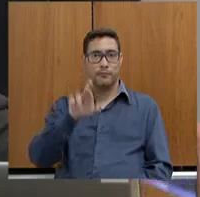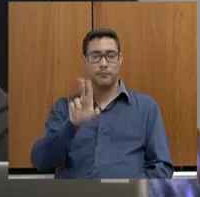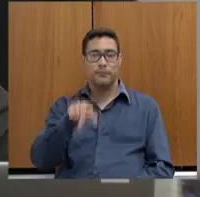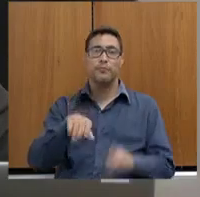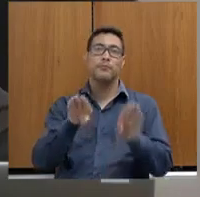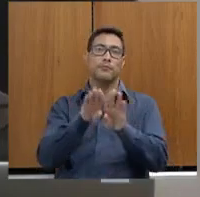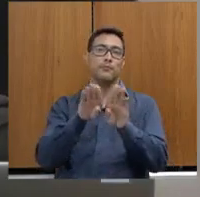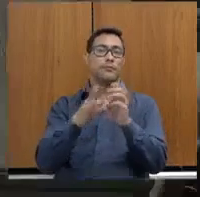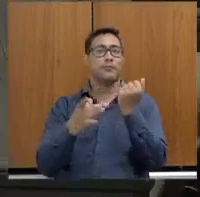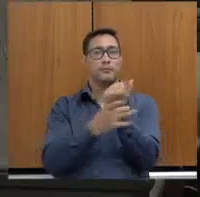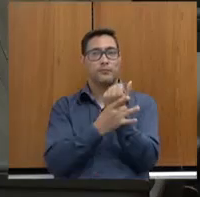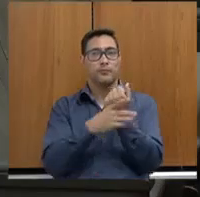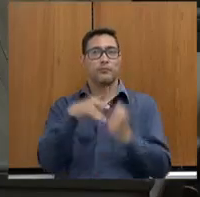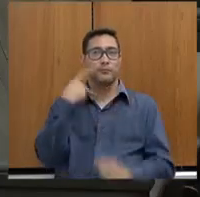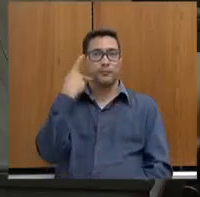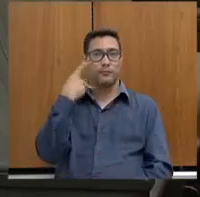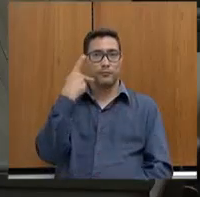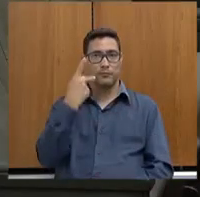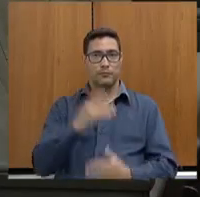Pública. Muito obrigado.